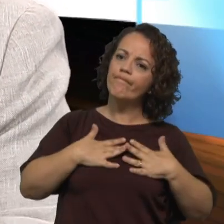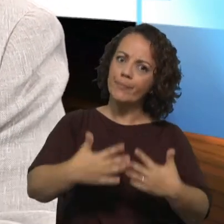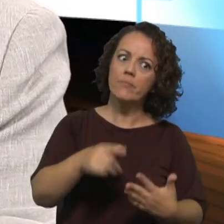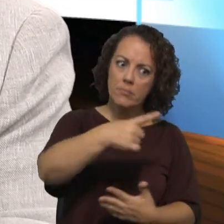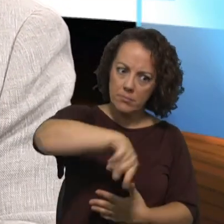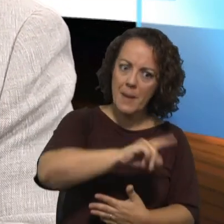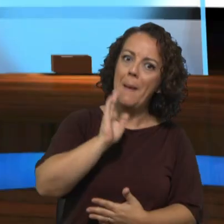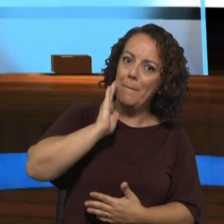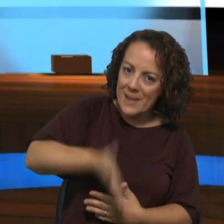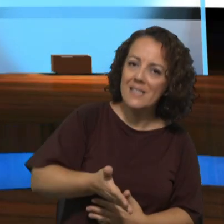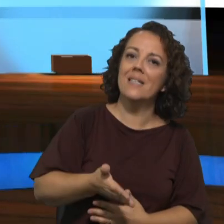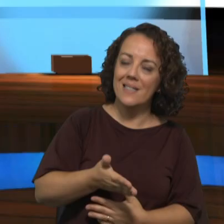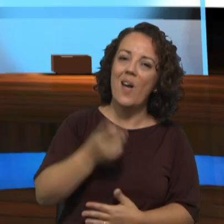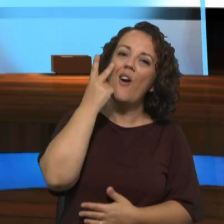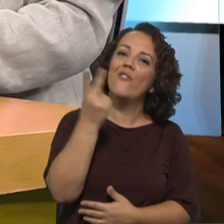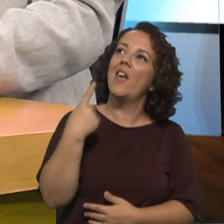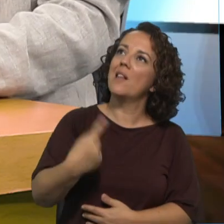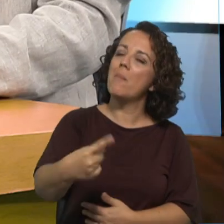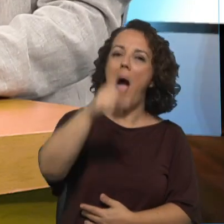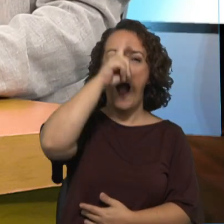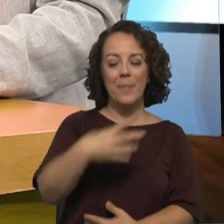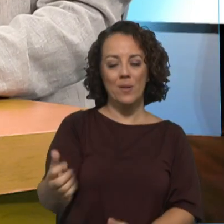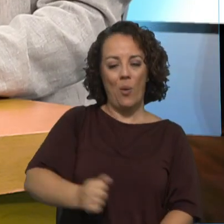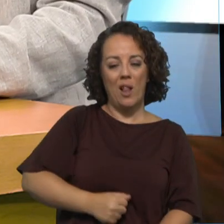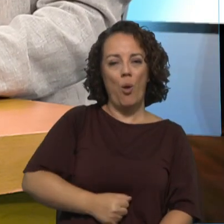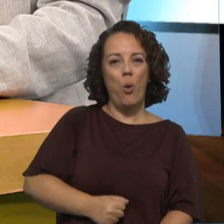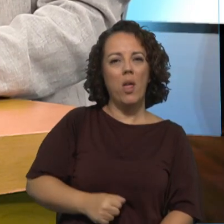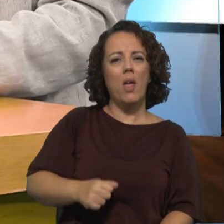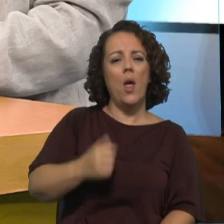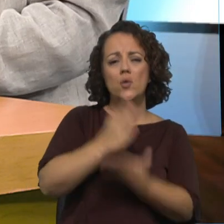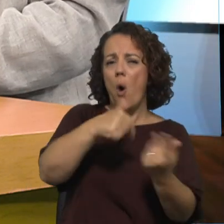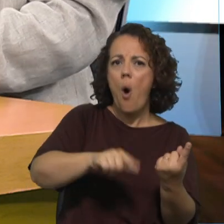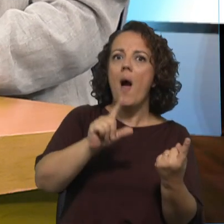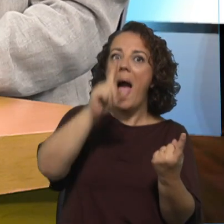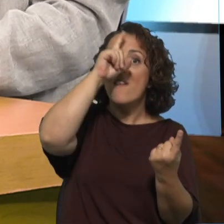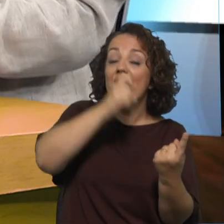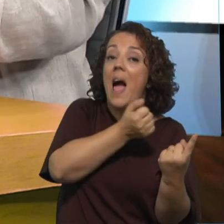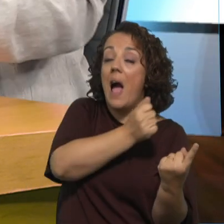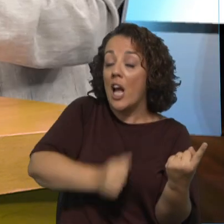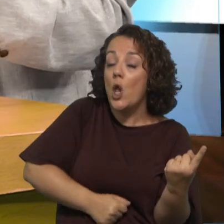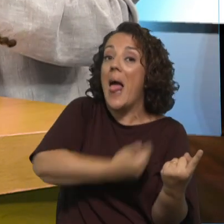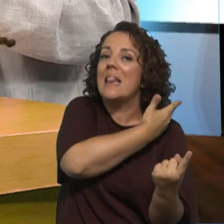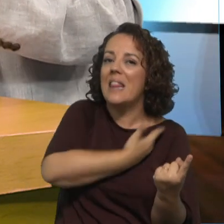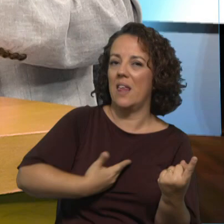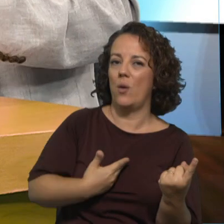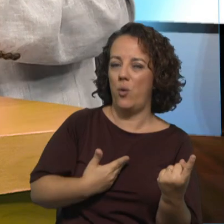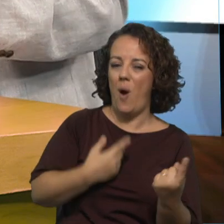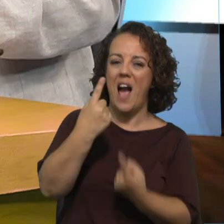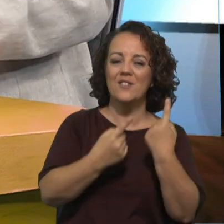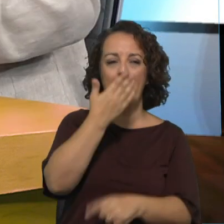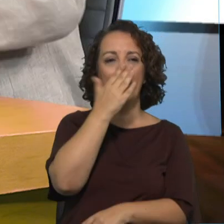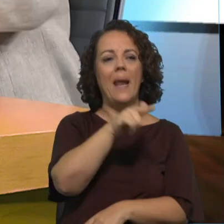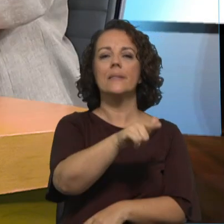da forma como se vive o catolicismo em Portugal e em países de tradição católica antigas porque olhamos para isto muitas vezes como uma espécie de uma repartição